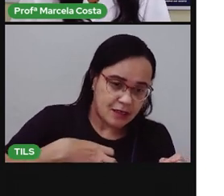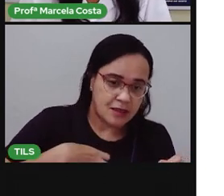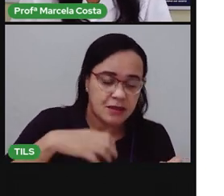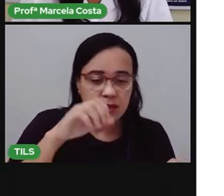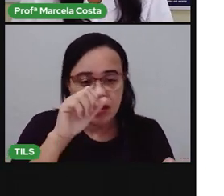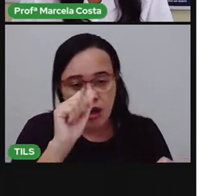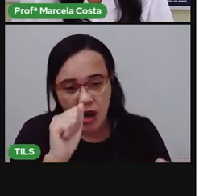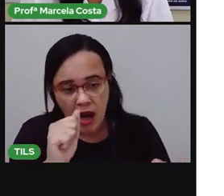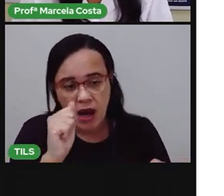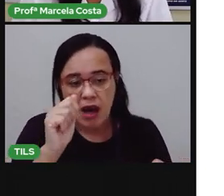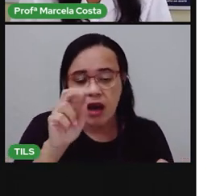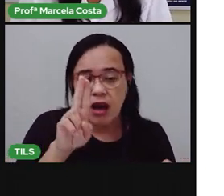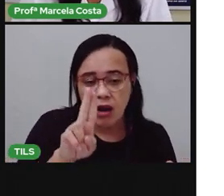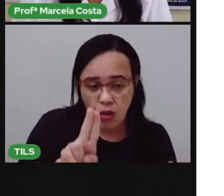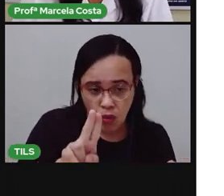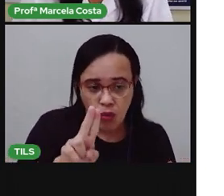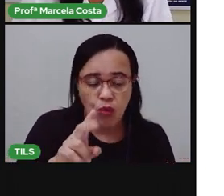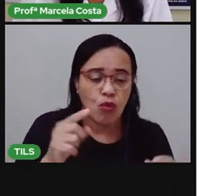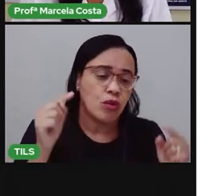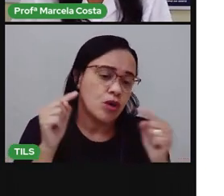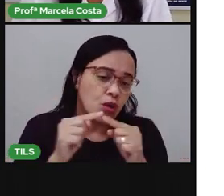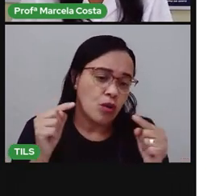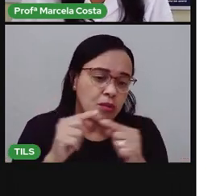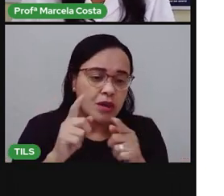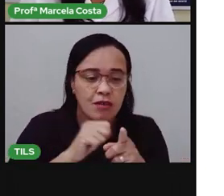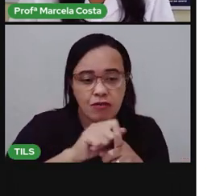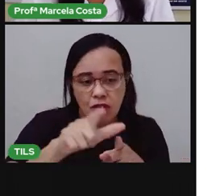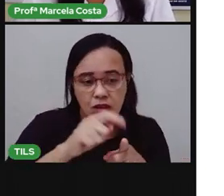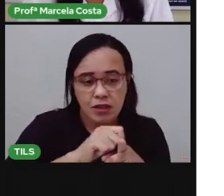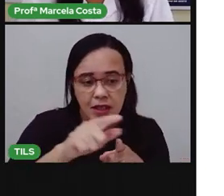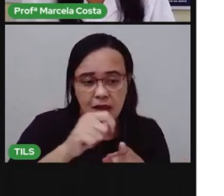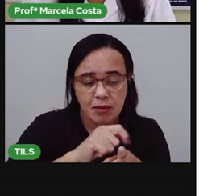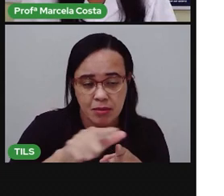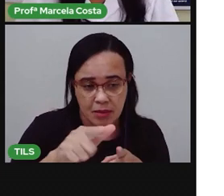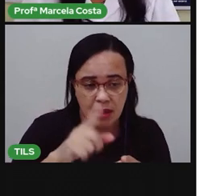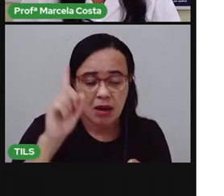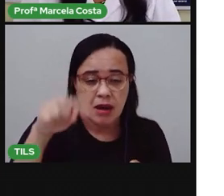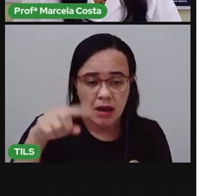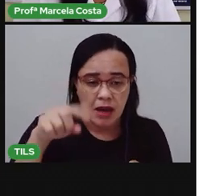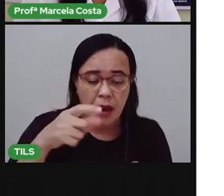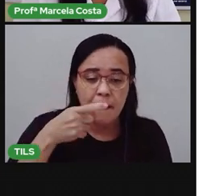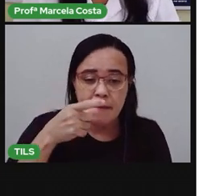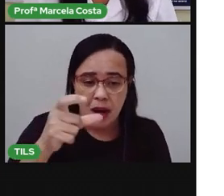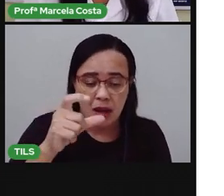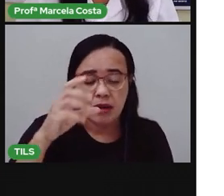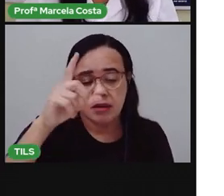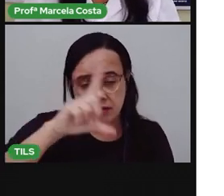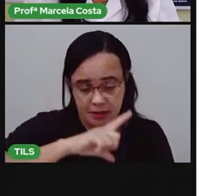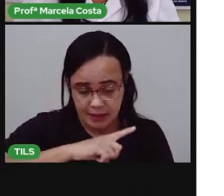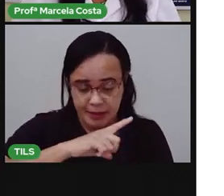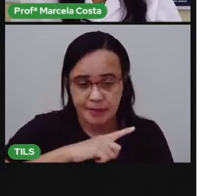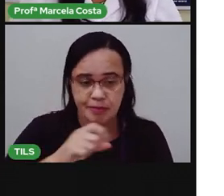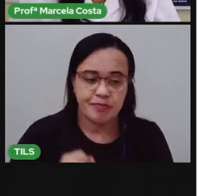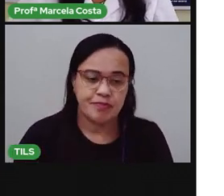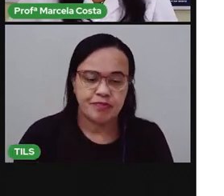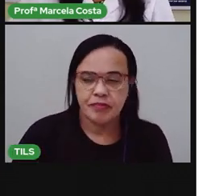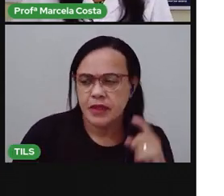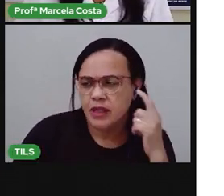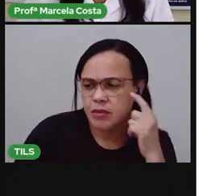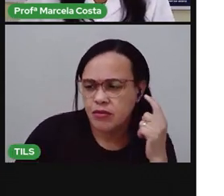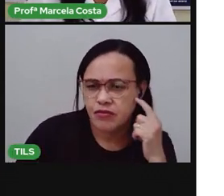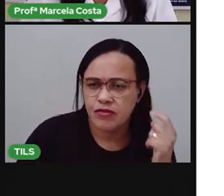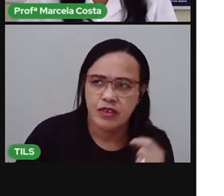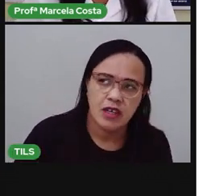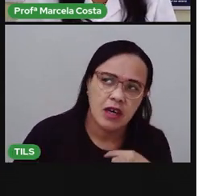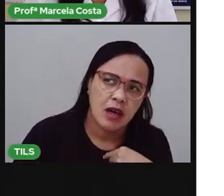Esses são os fonemas presentes nessa palavra. Agora, vamos ver. Quantas vezes a gente abre a boca pra